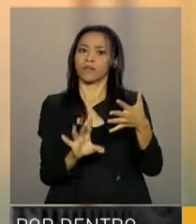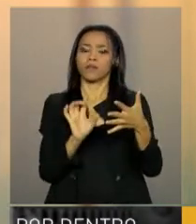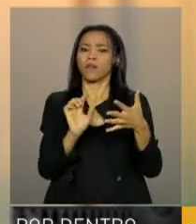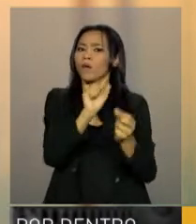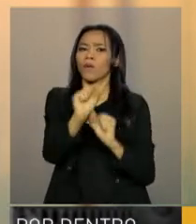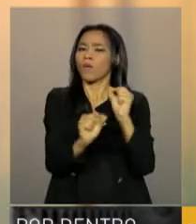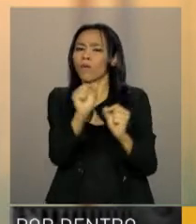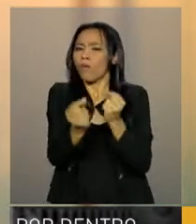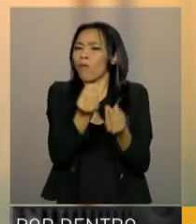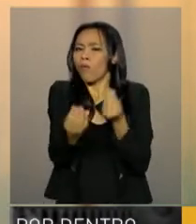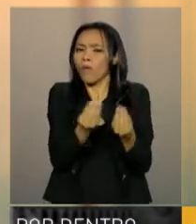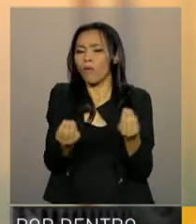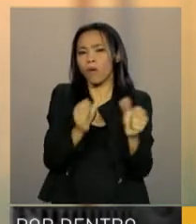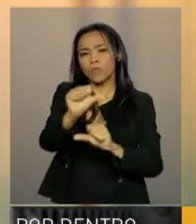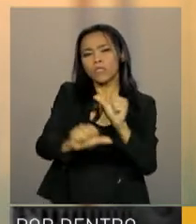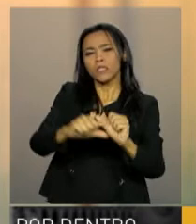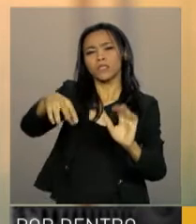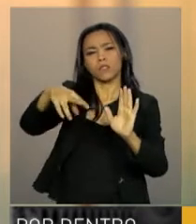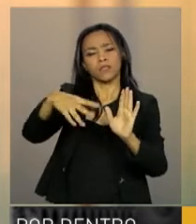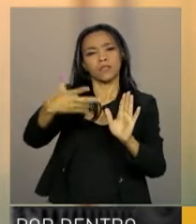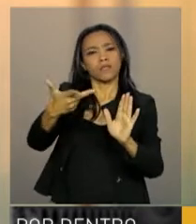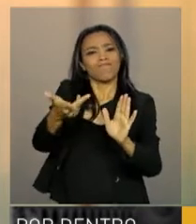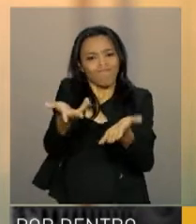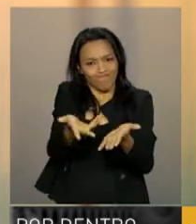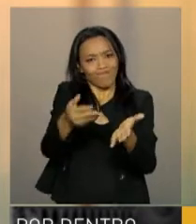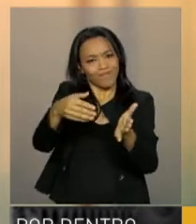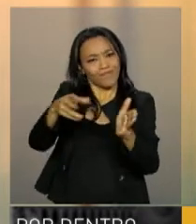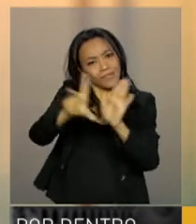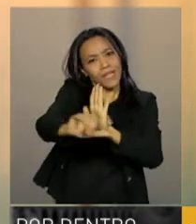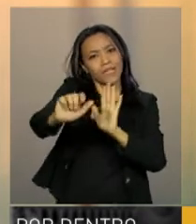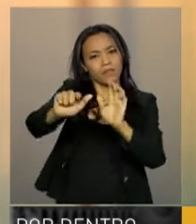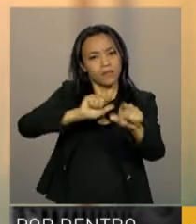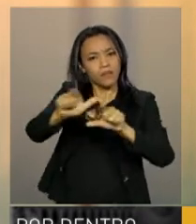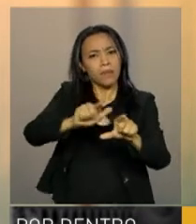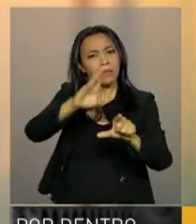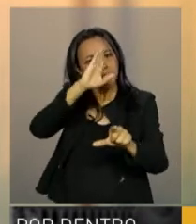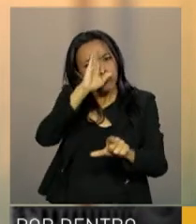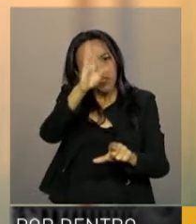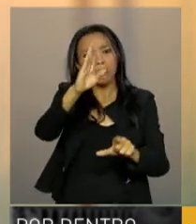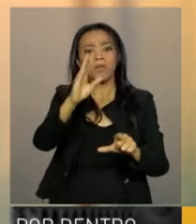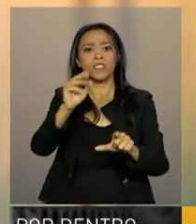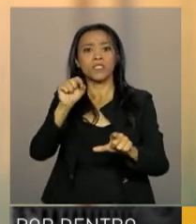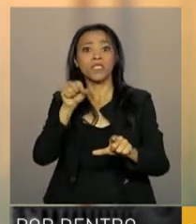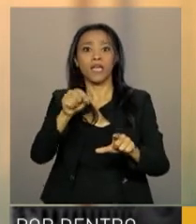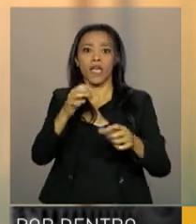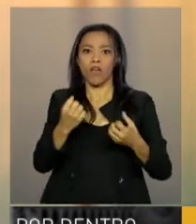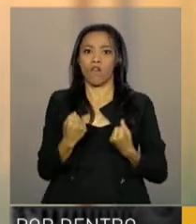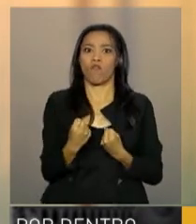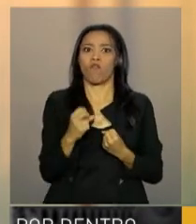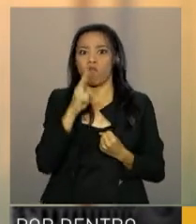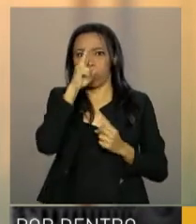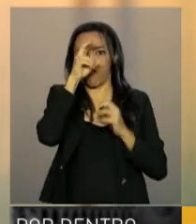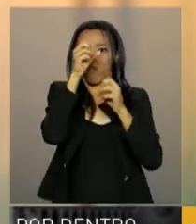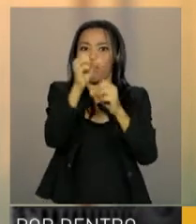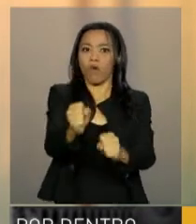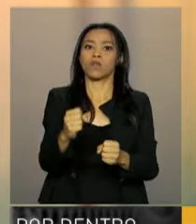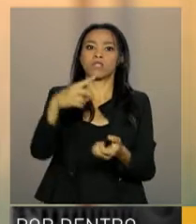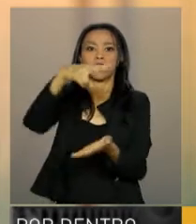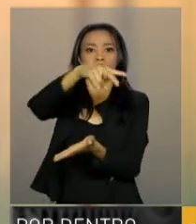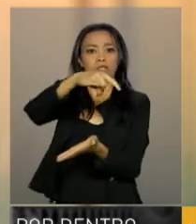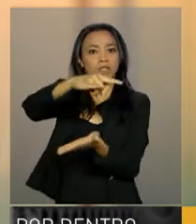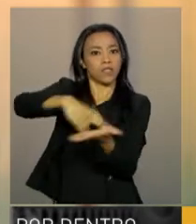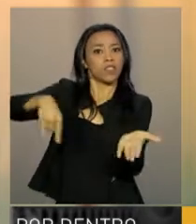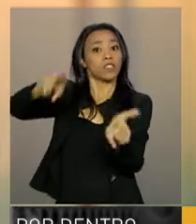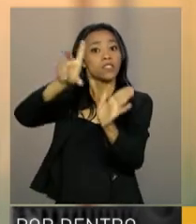modernização da legislação trabalhista, principalmente naqueles aspectos que dão força de lei à convenção coletiva.